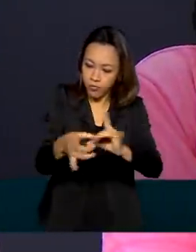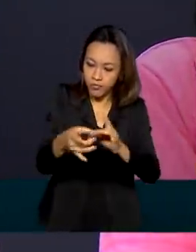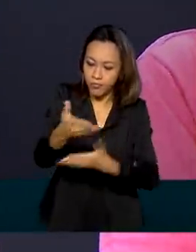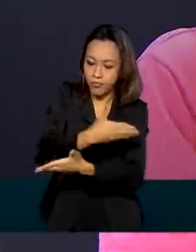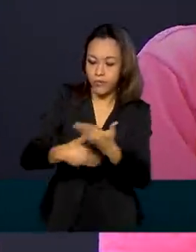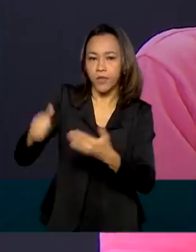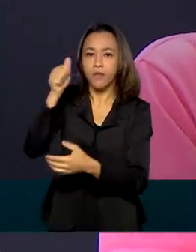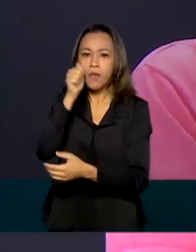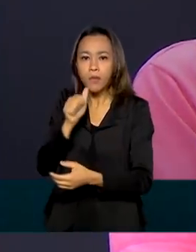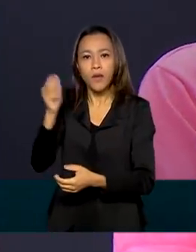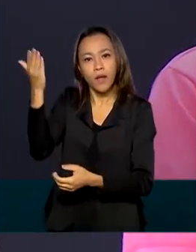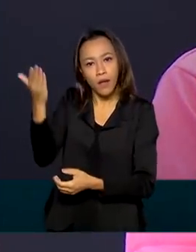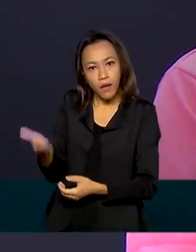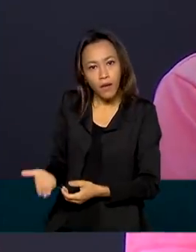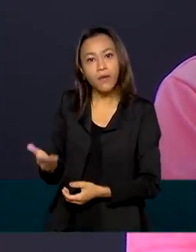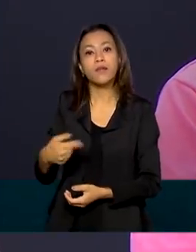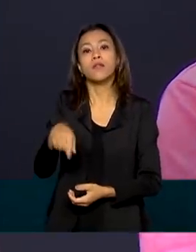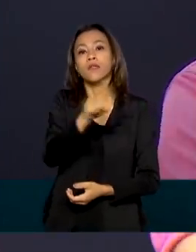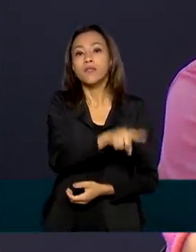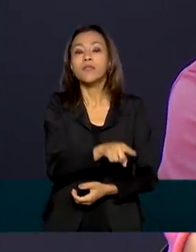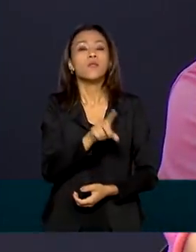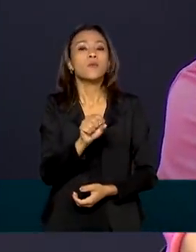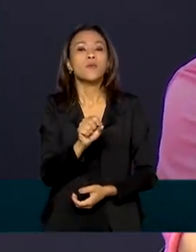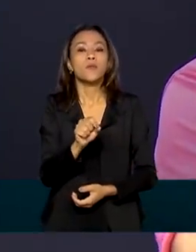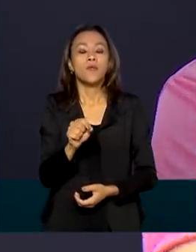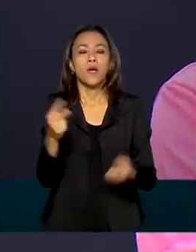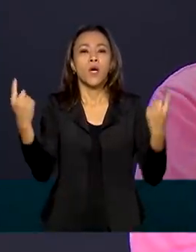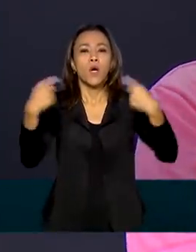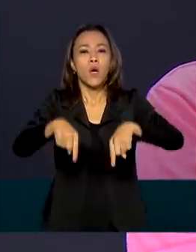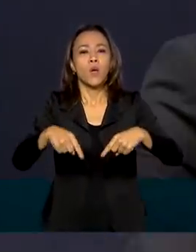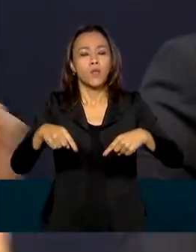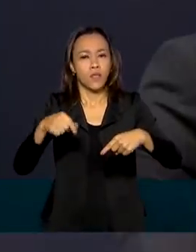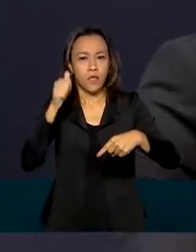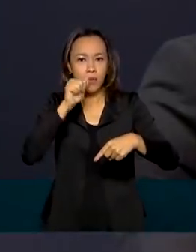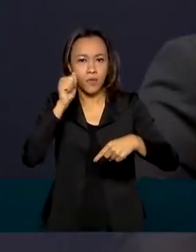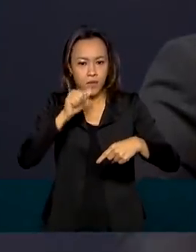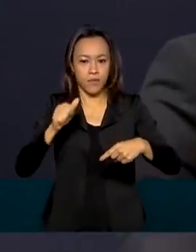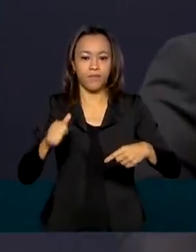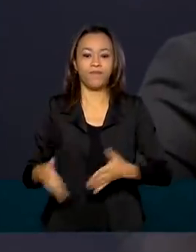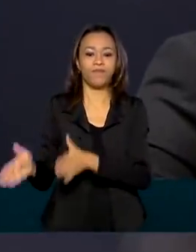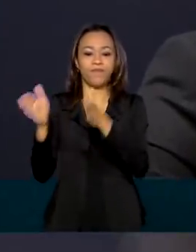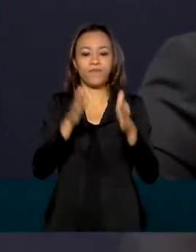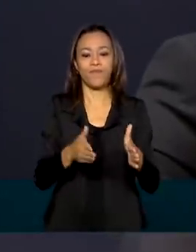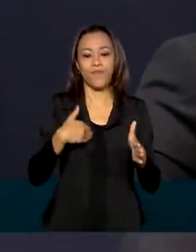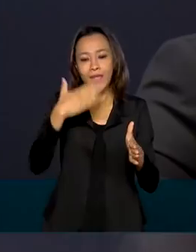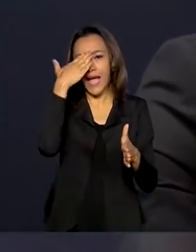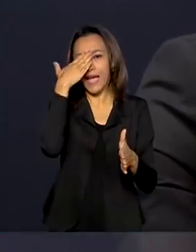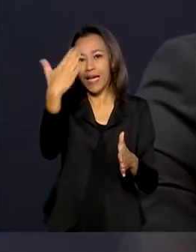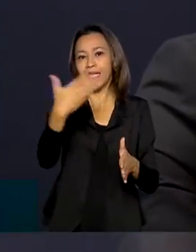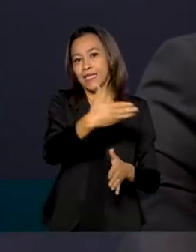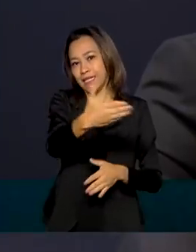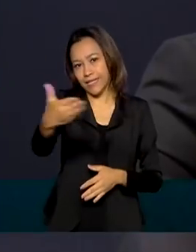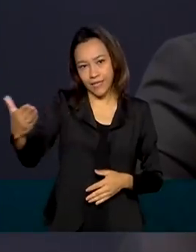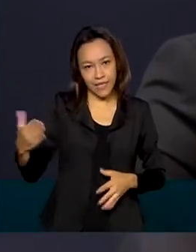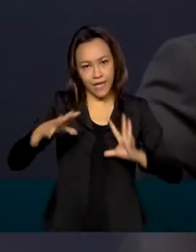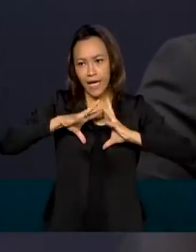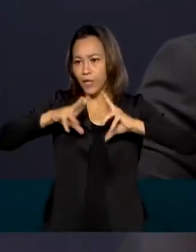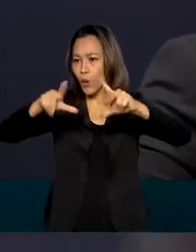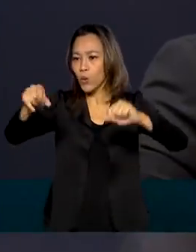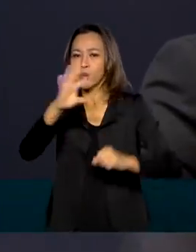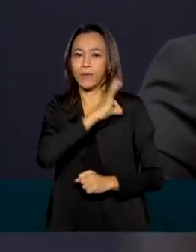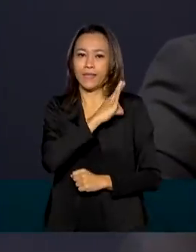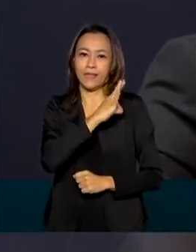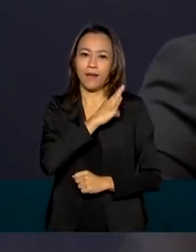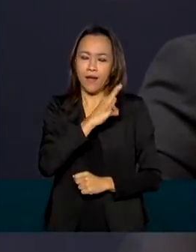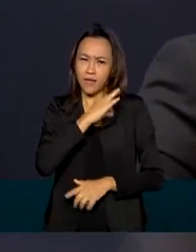Ministério da Mulher, no combate à violência contra a mulher. Agradecer lá na ponta todos os policiais que